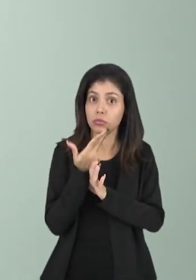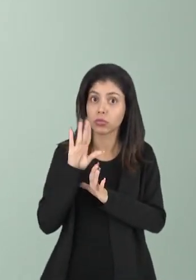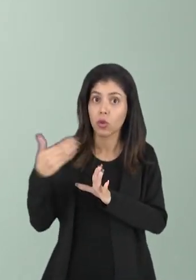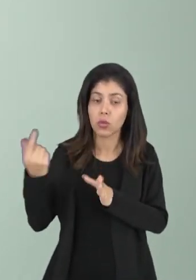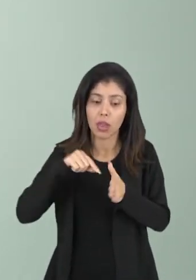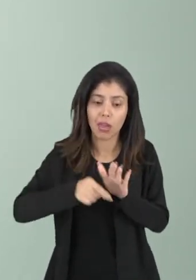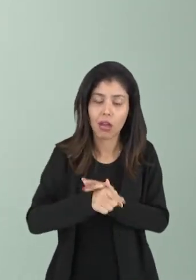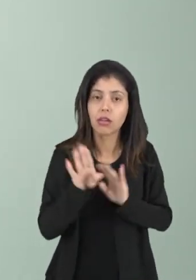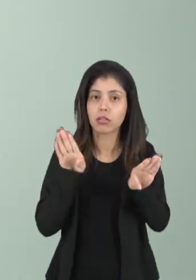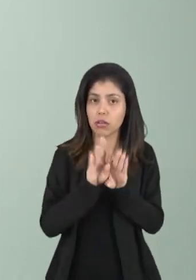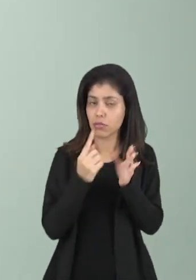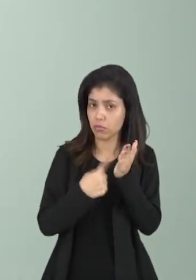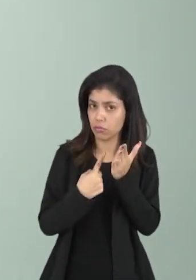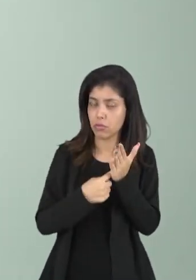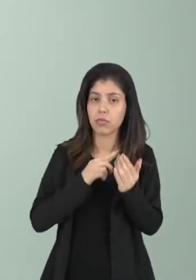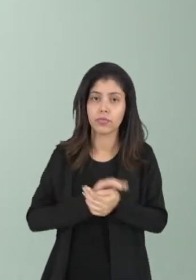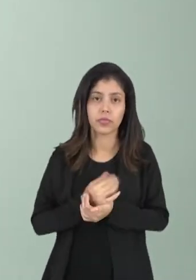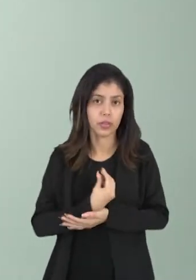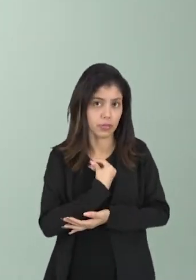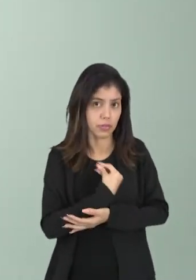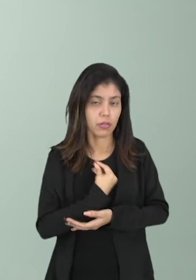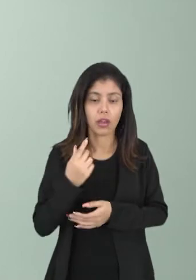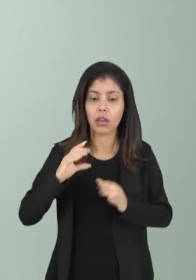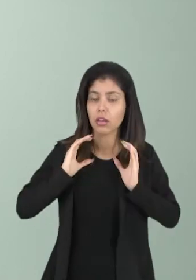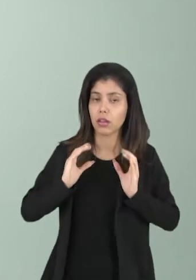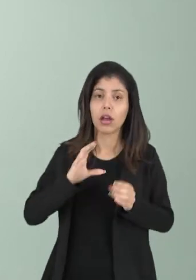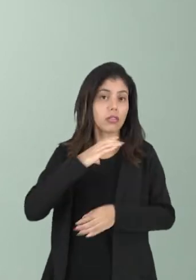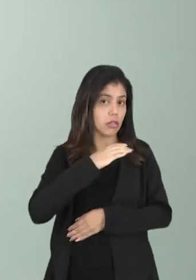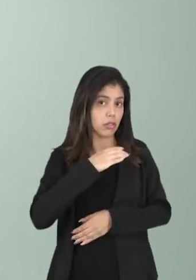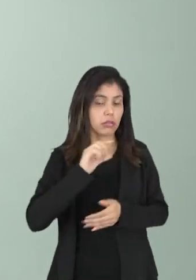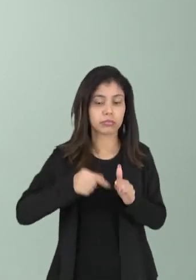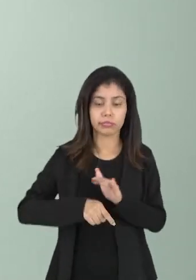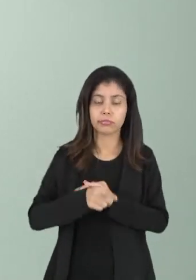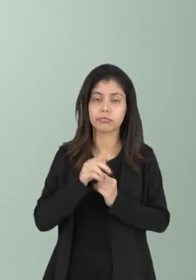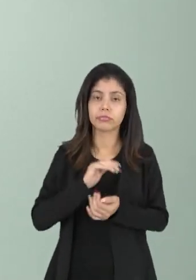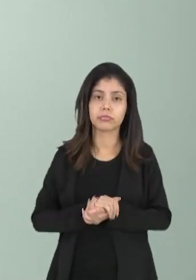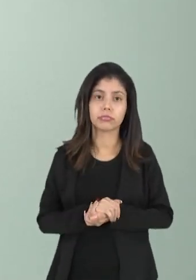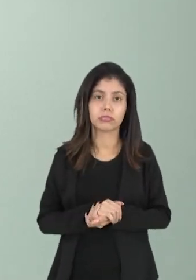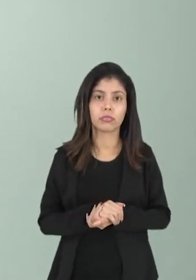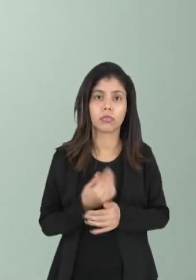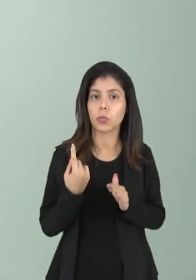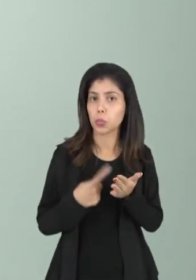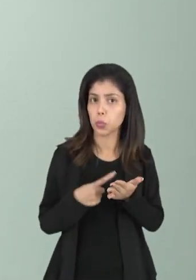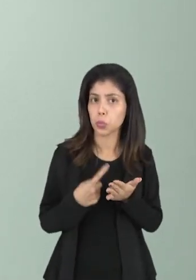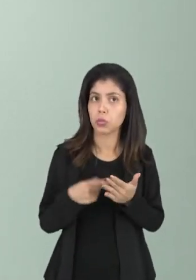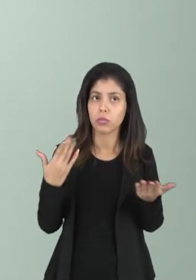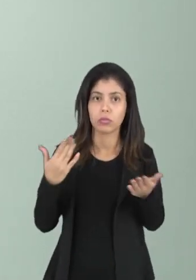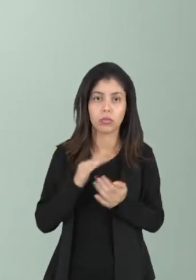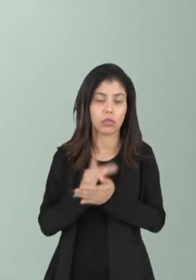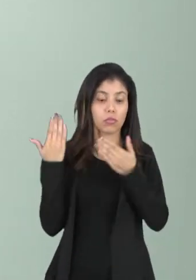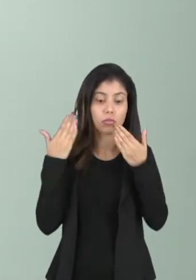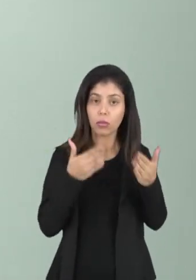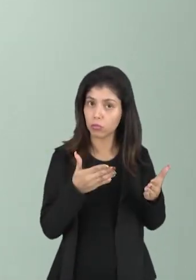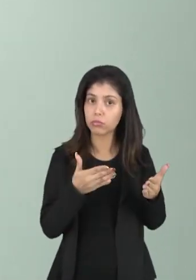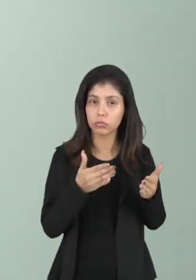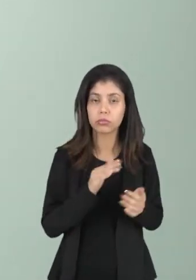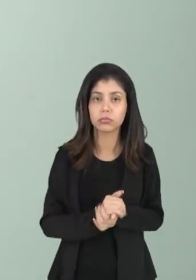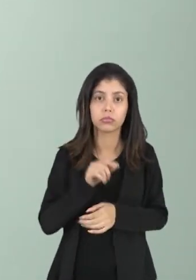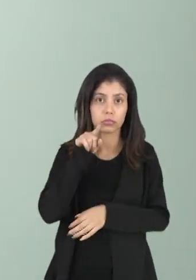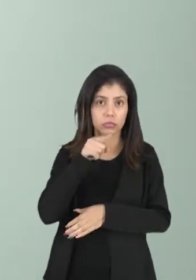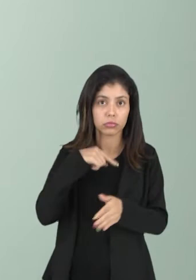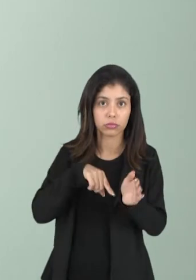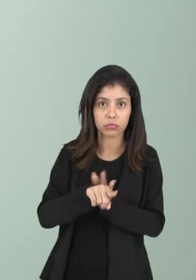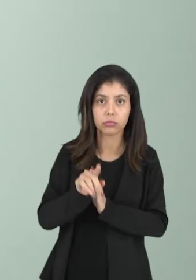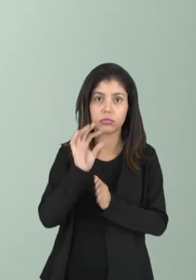daquela condição, que é viver dentro da cidade, que é viver dentro da poli, certo? É uma condição, um determinismo. Então, essa